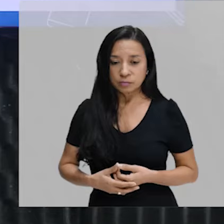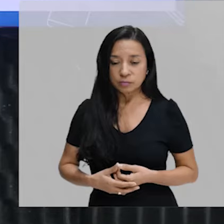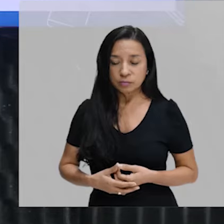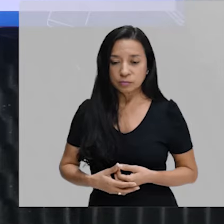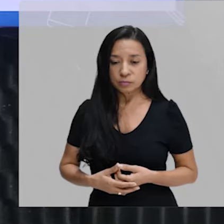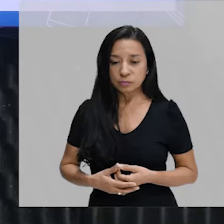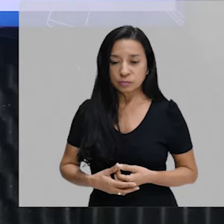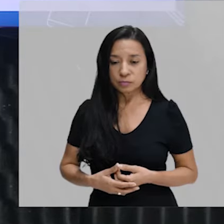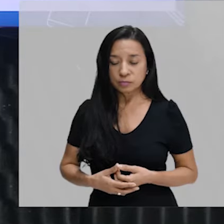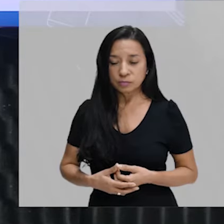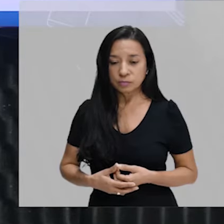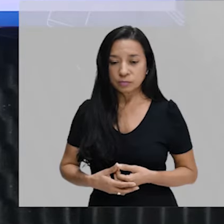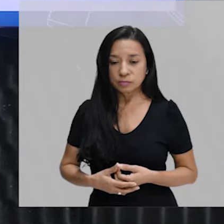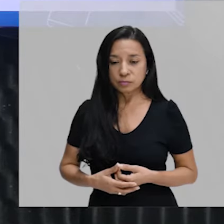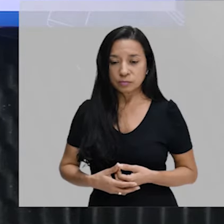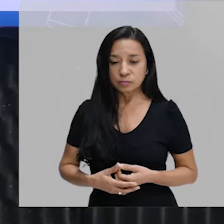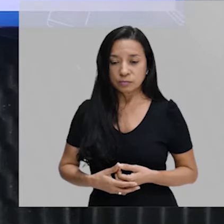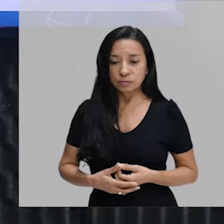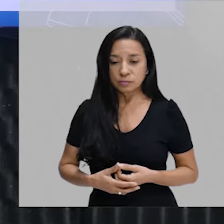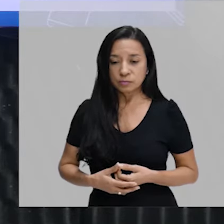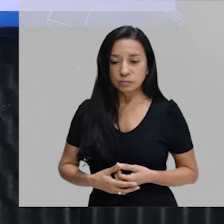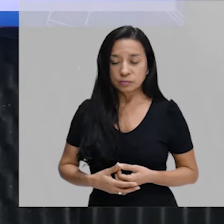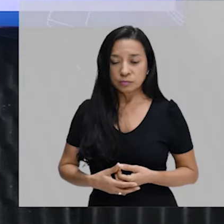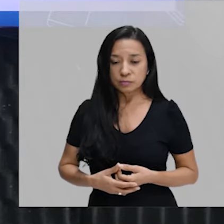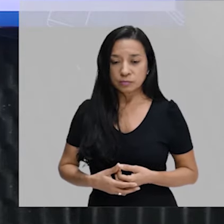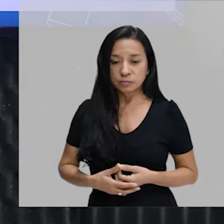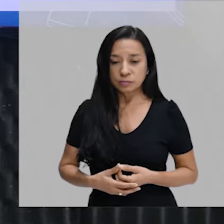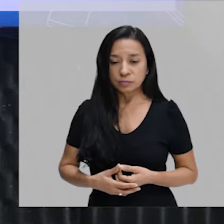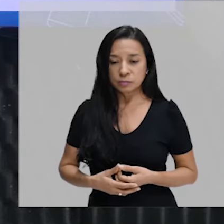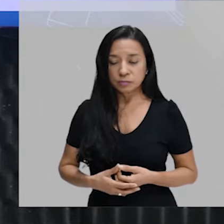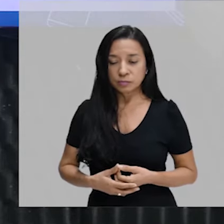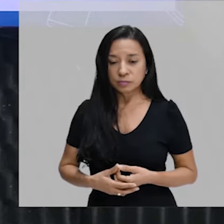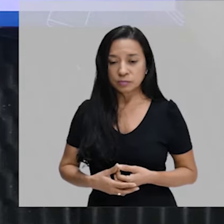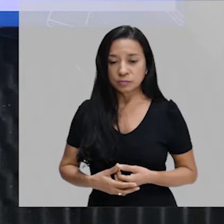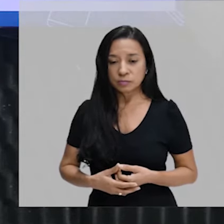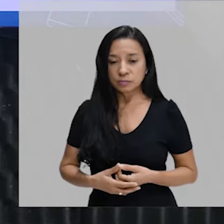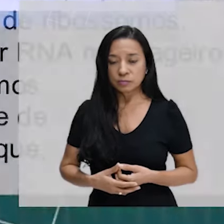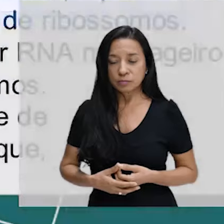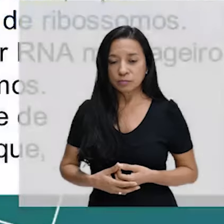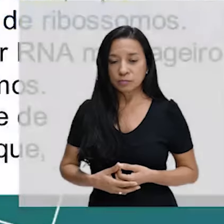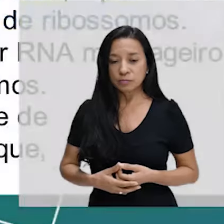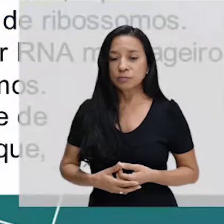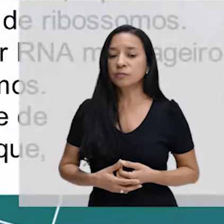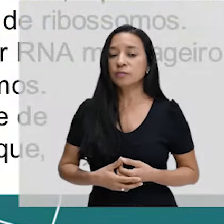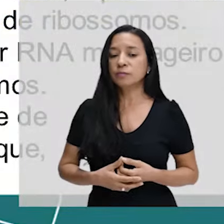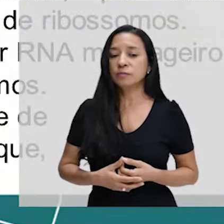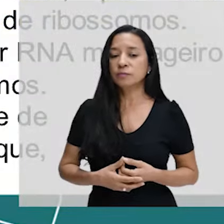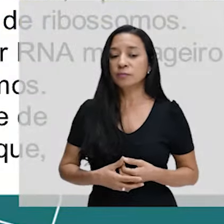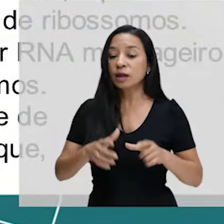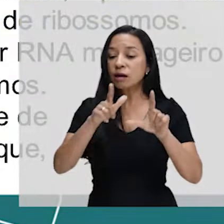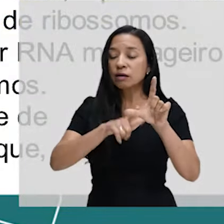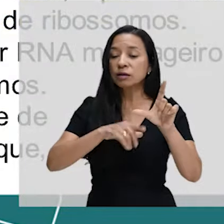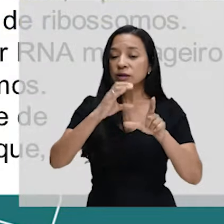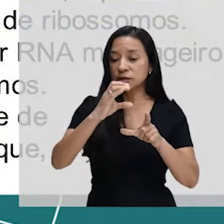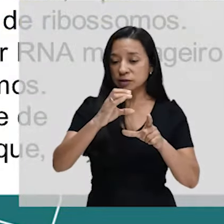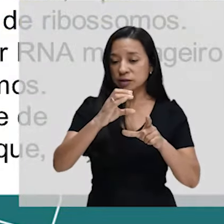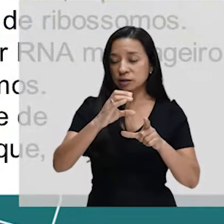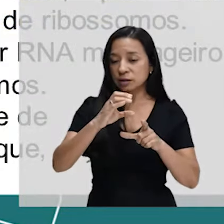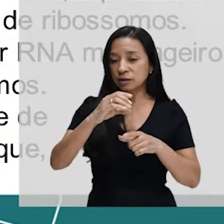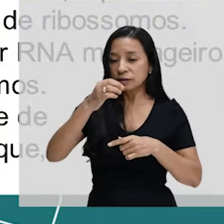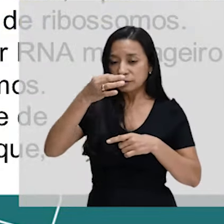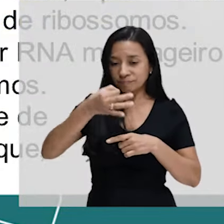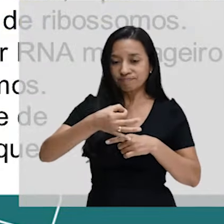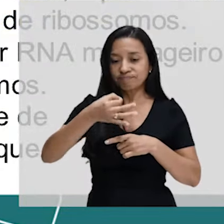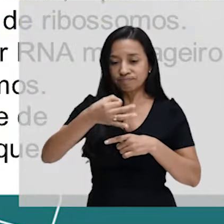e que, posteriormente, farão parte do ribossomo. Então, alternativa correta, letra C. Nós vamos